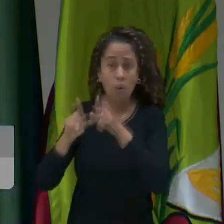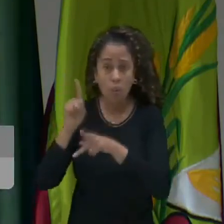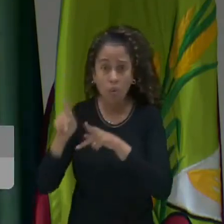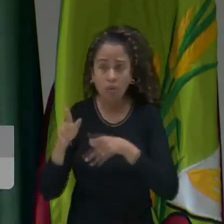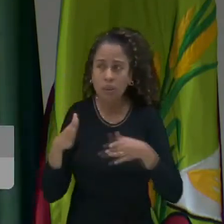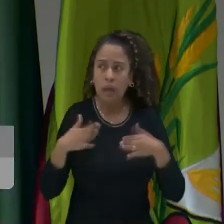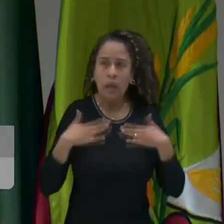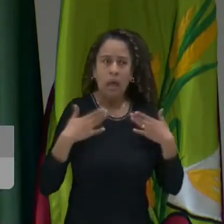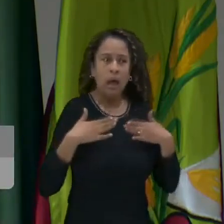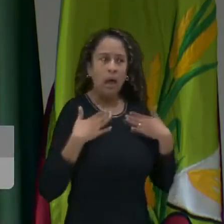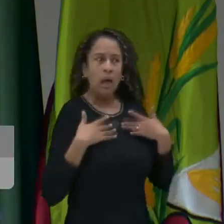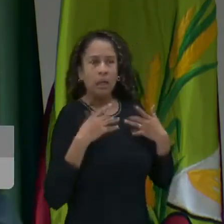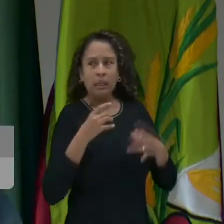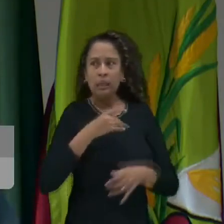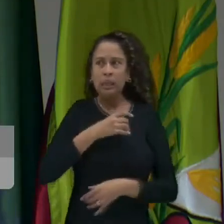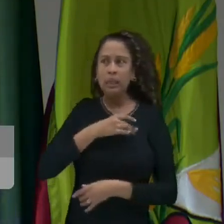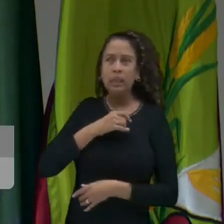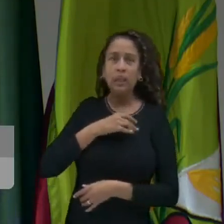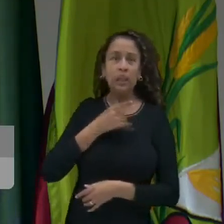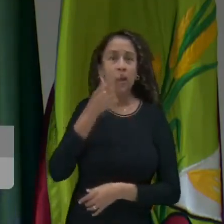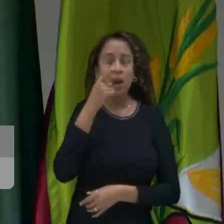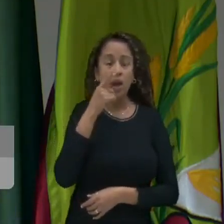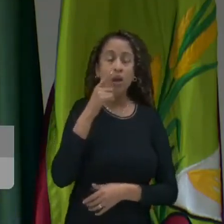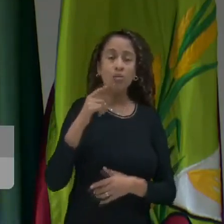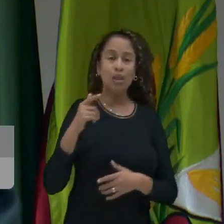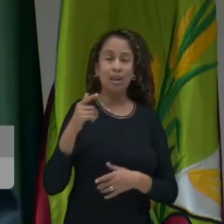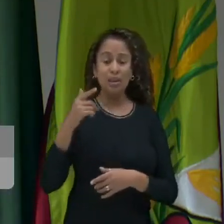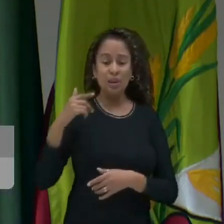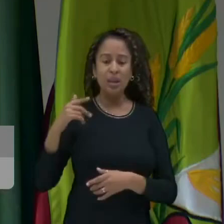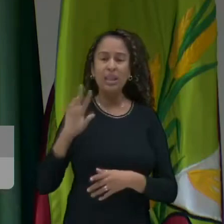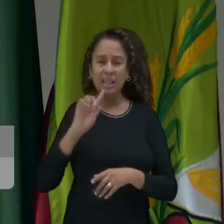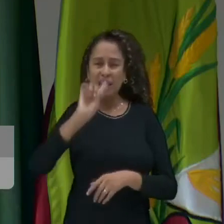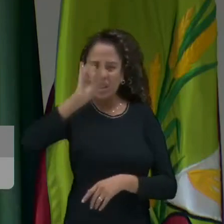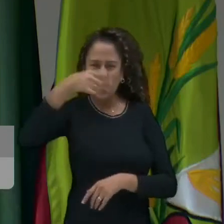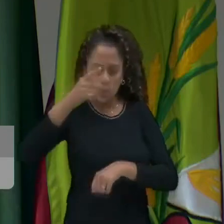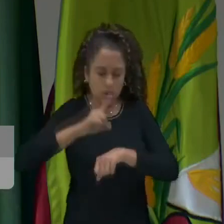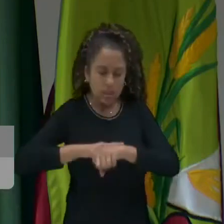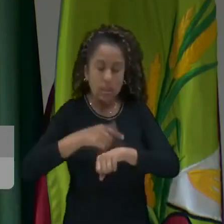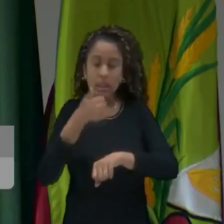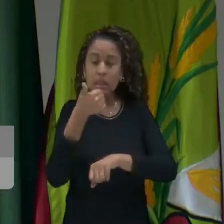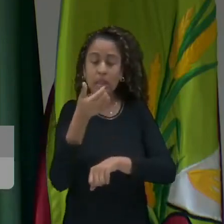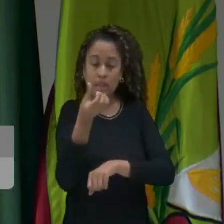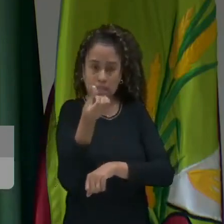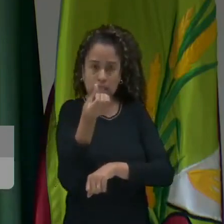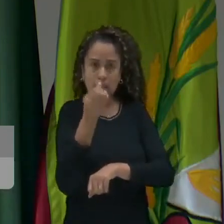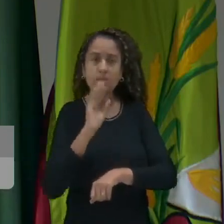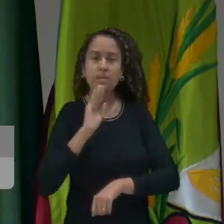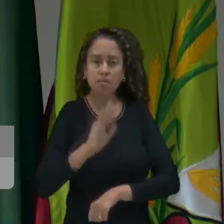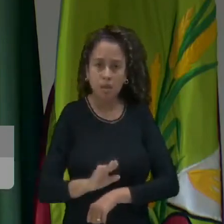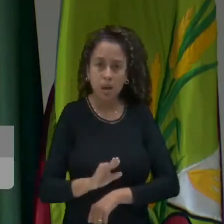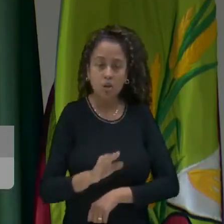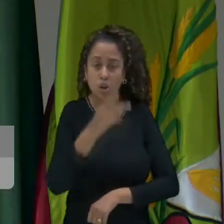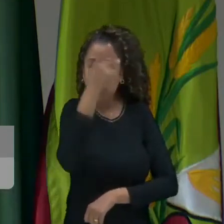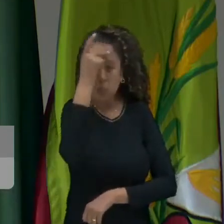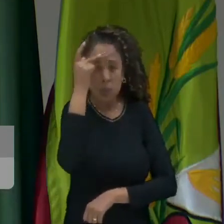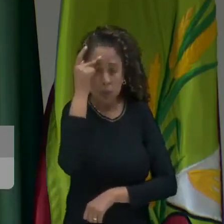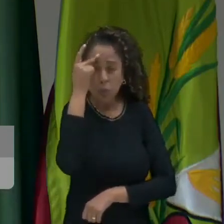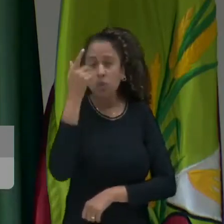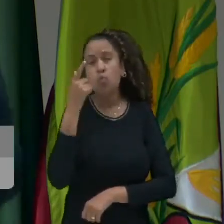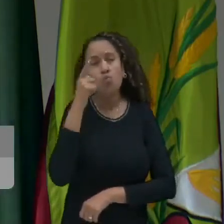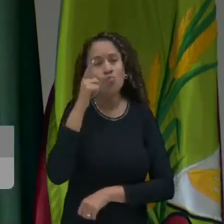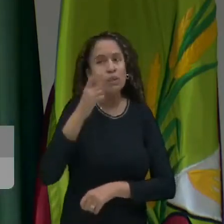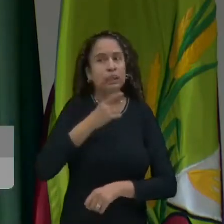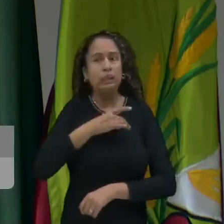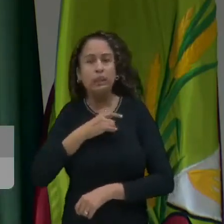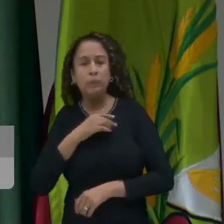assustada? Que não se consegue mais se caminhar após as 18 horas na Ola Central? Que o cheiro da maconha